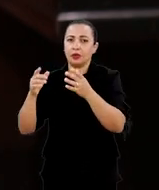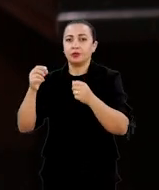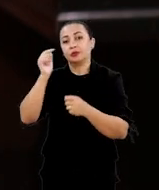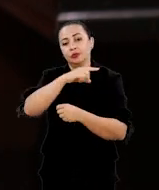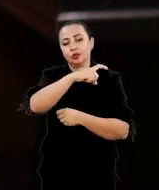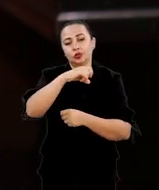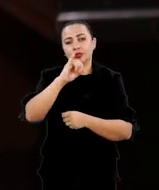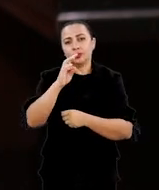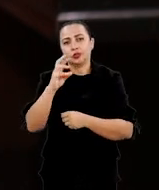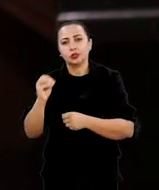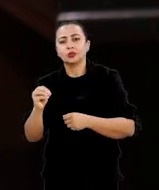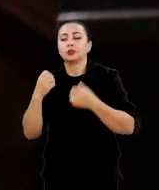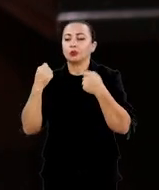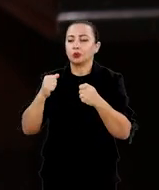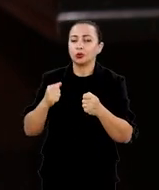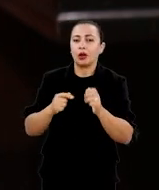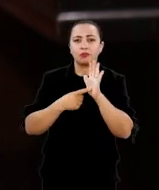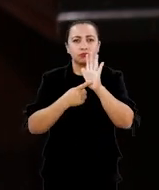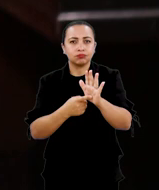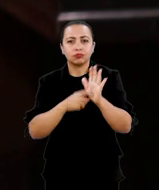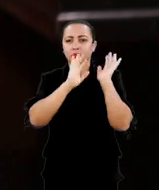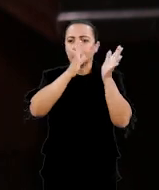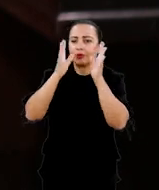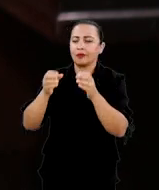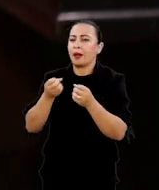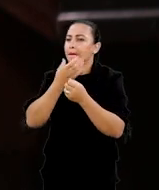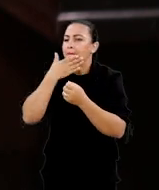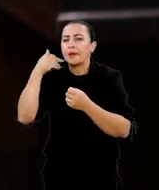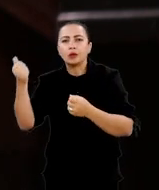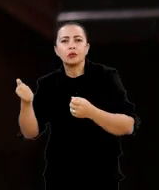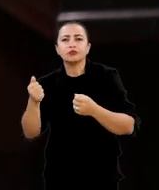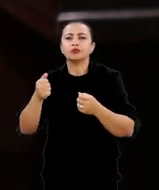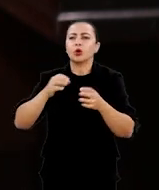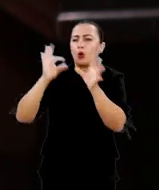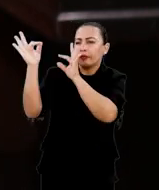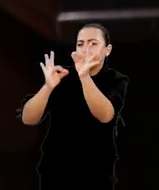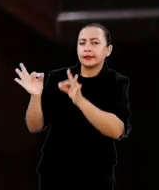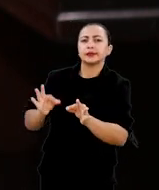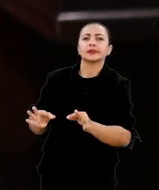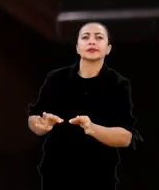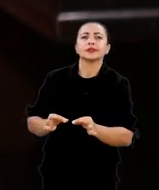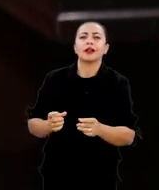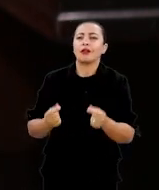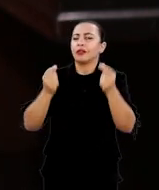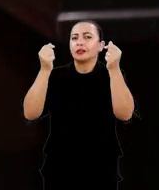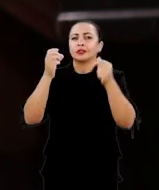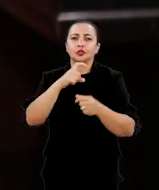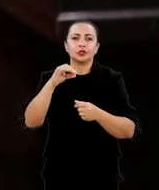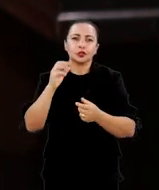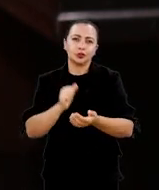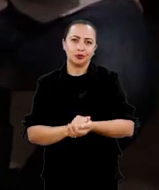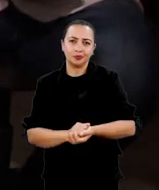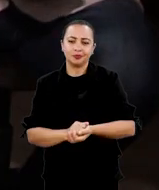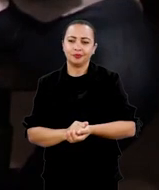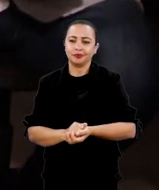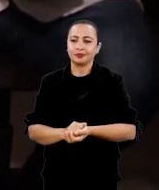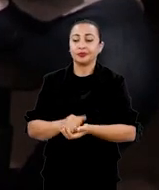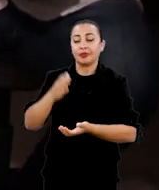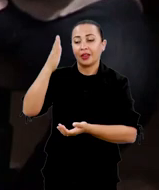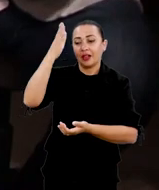de apresentar uma biografia muito mais detalhada e muito mais rica de Xisto Bahia